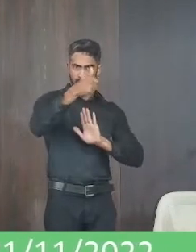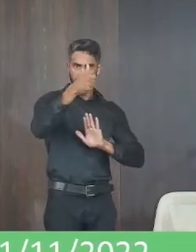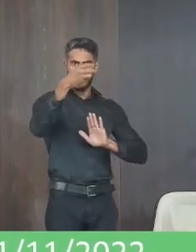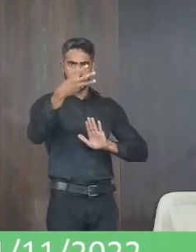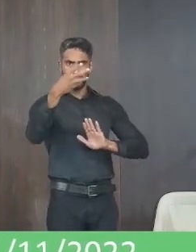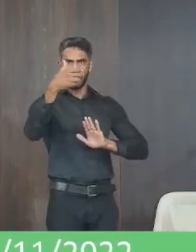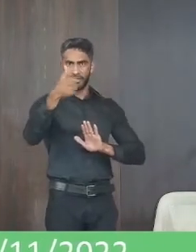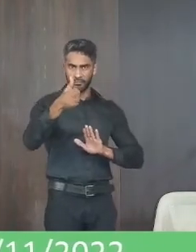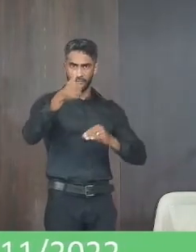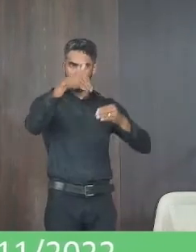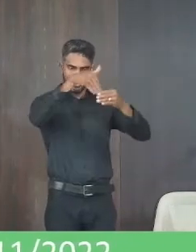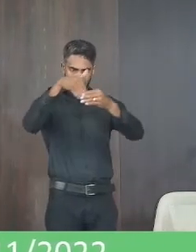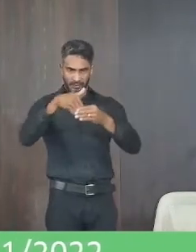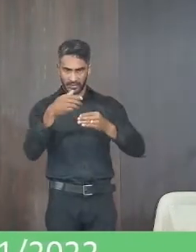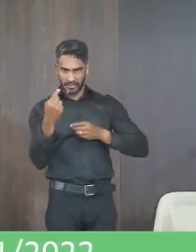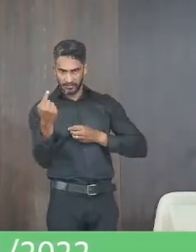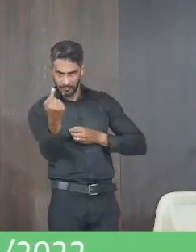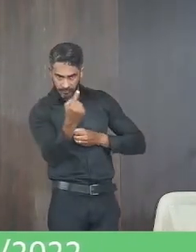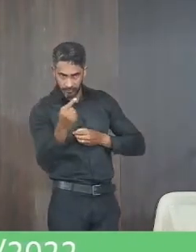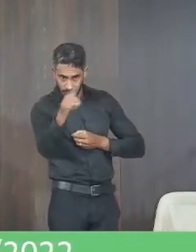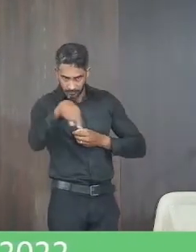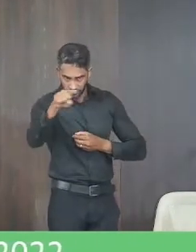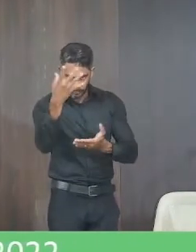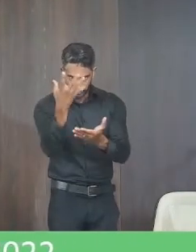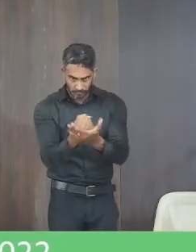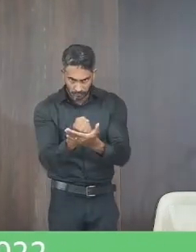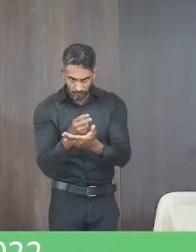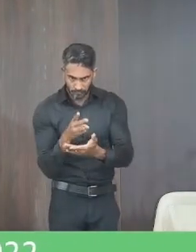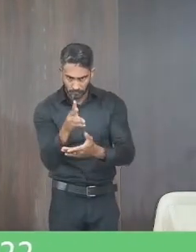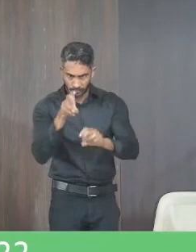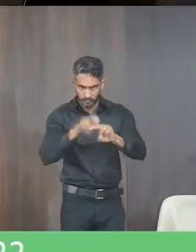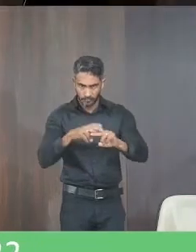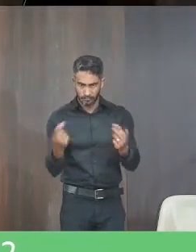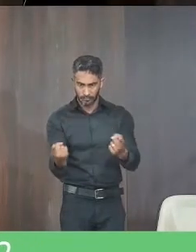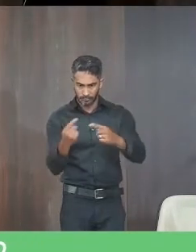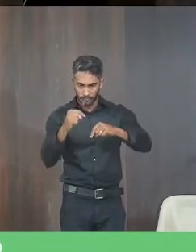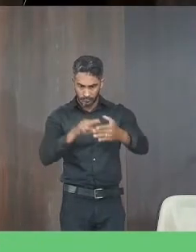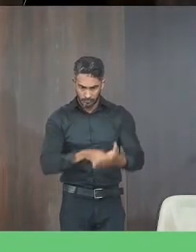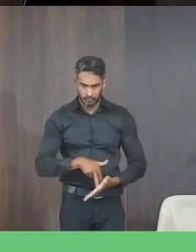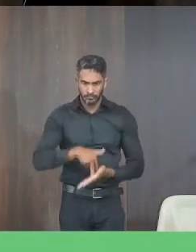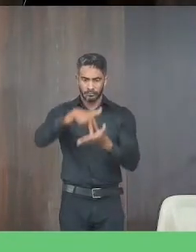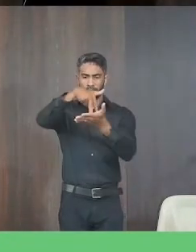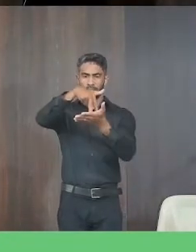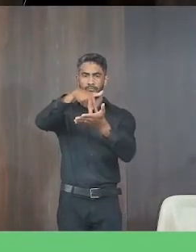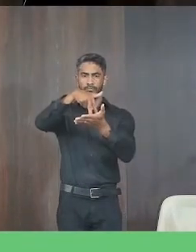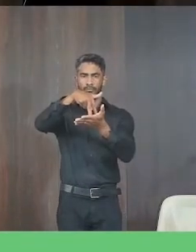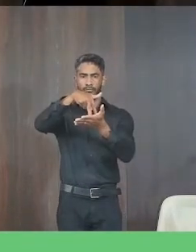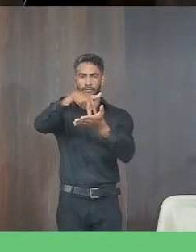está em votação em primeiro turno quem for favor permaneça sentado os contrários que se levantem